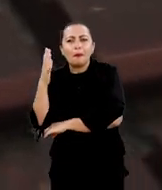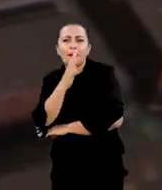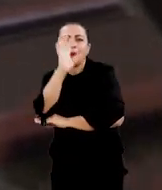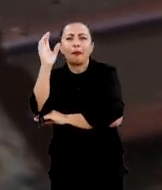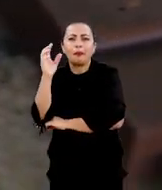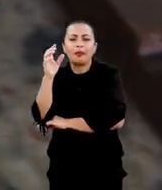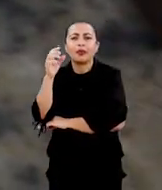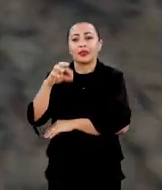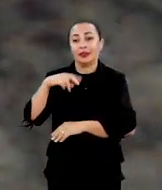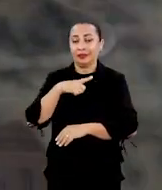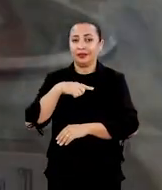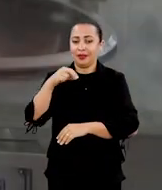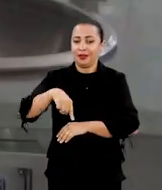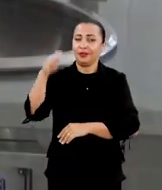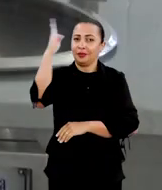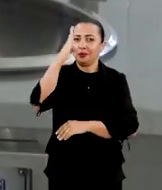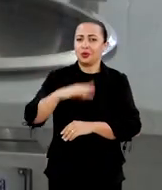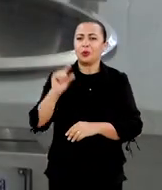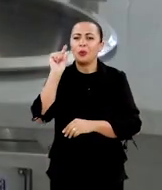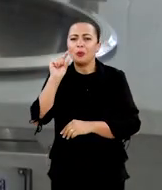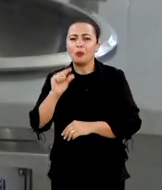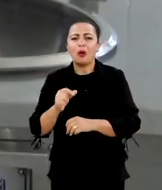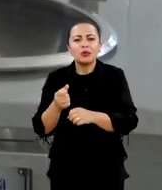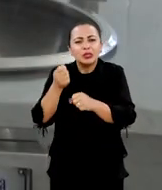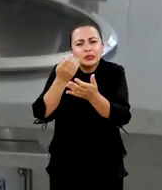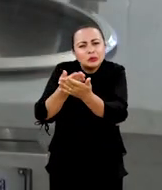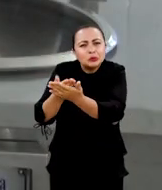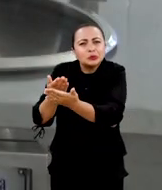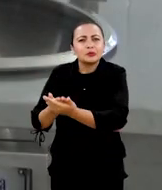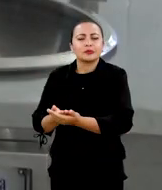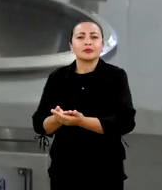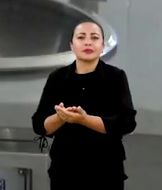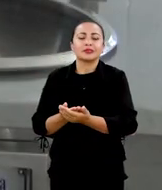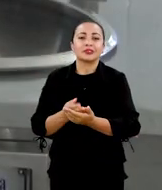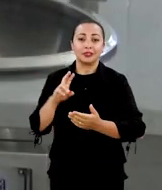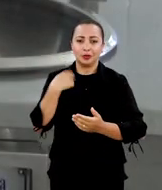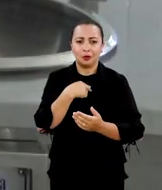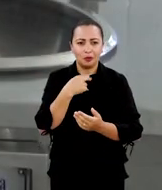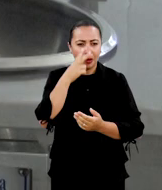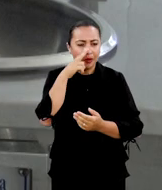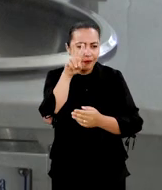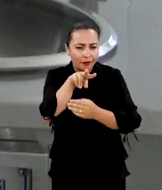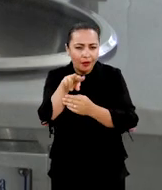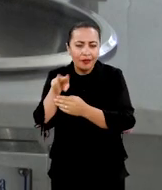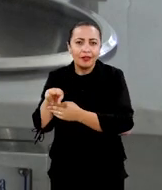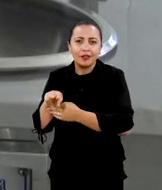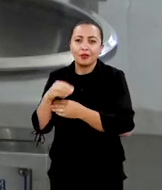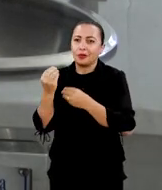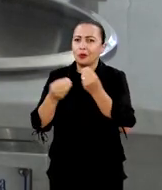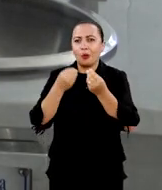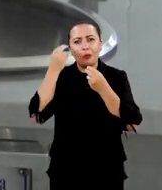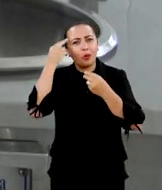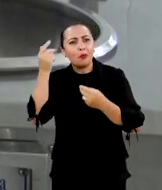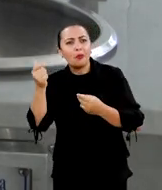plantas nativas que nós temos atualmente no Brasil, que poucas delas são exploradas. A gente vê de forma comum